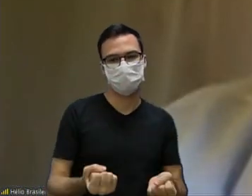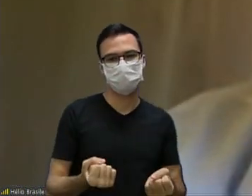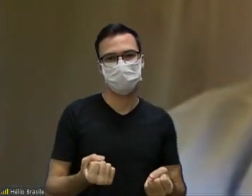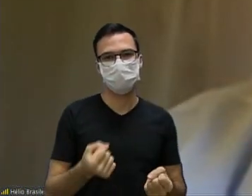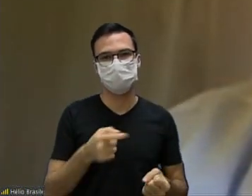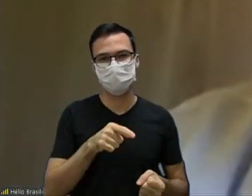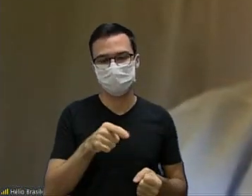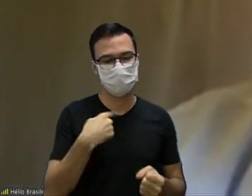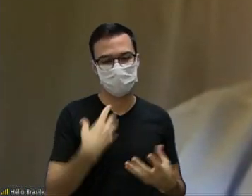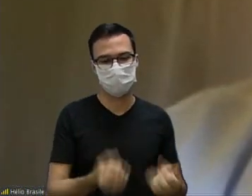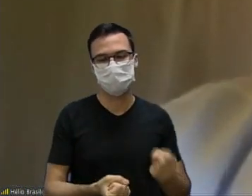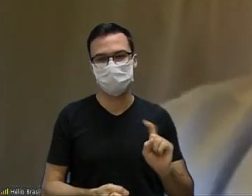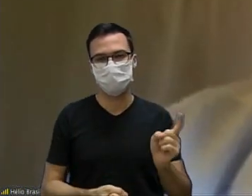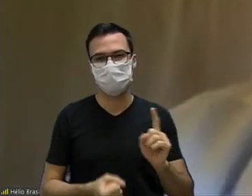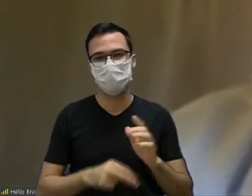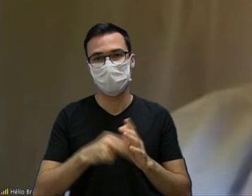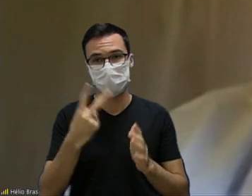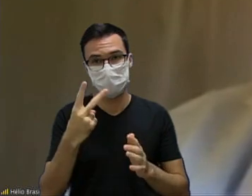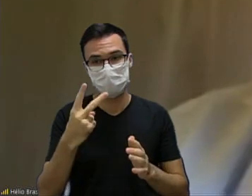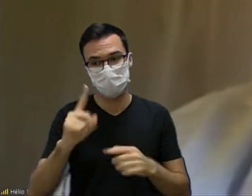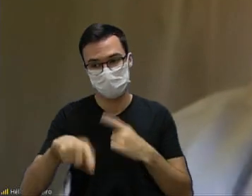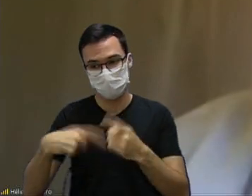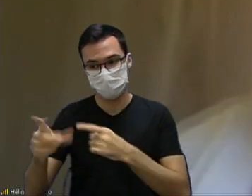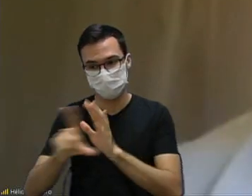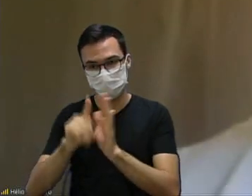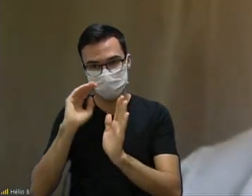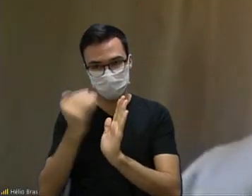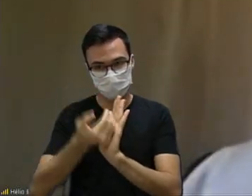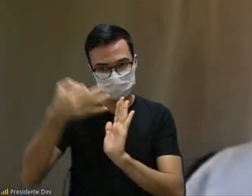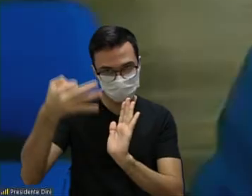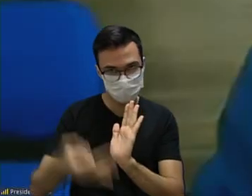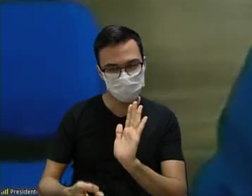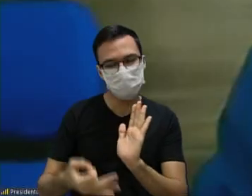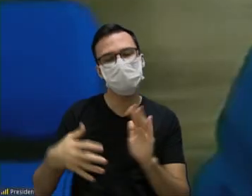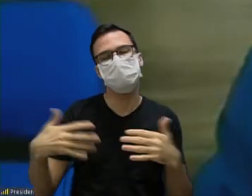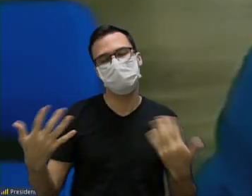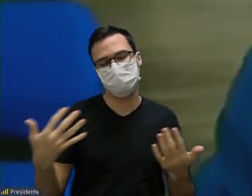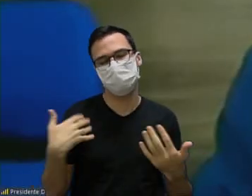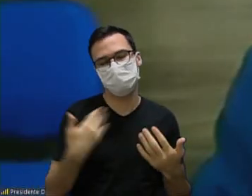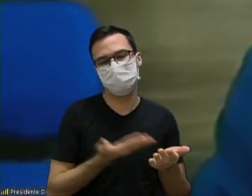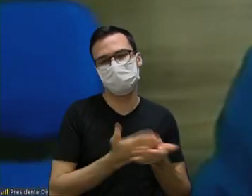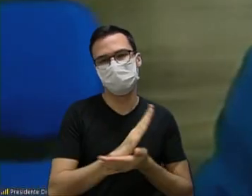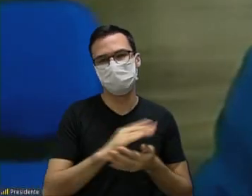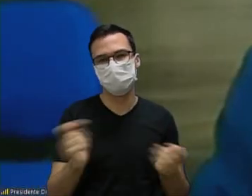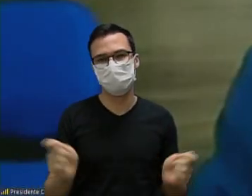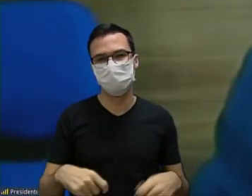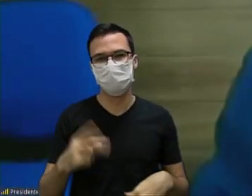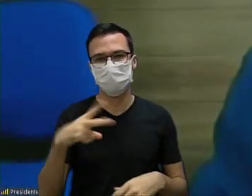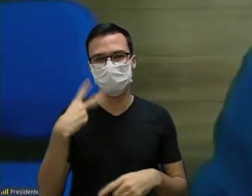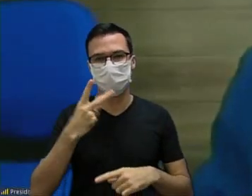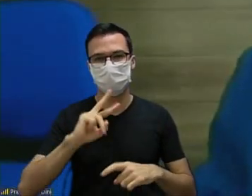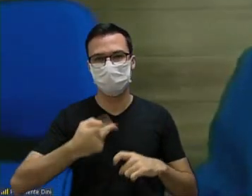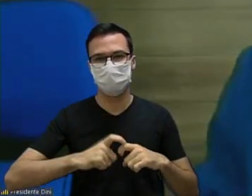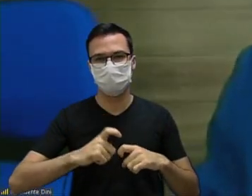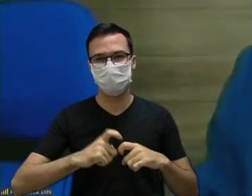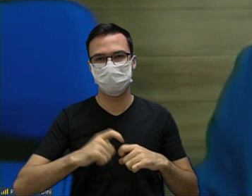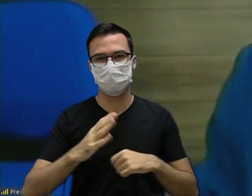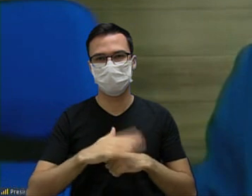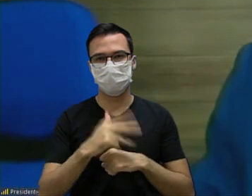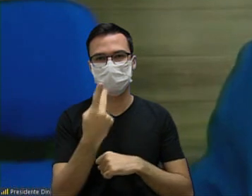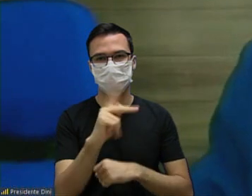parecer de constitucionalidade eu voto a favor na segunda ok fica registrado o voto contrário do vereador Hélio Brasileiro